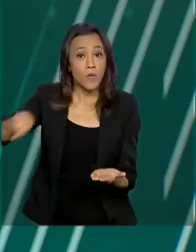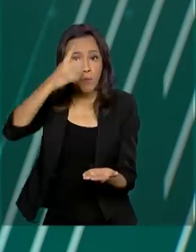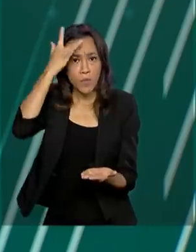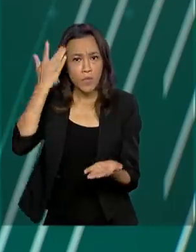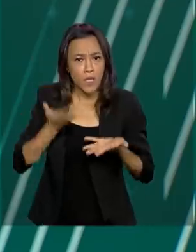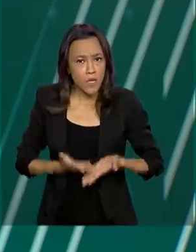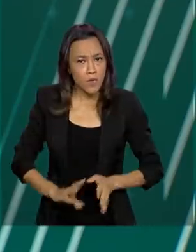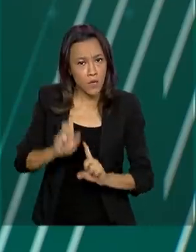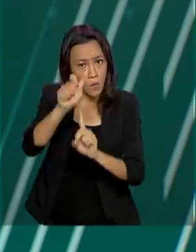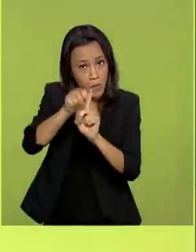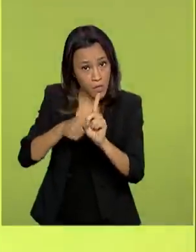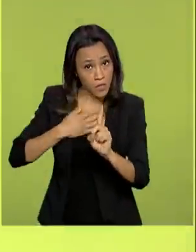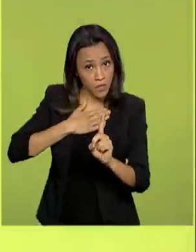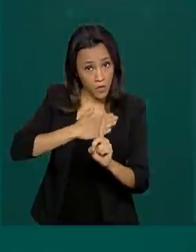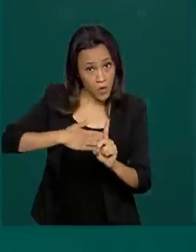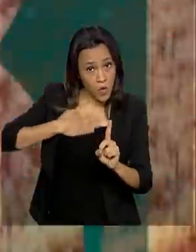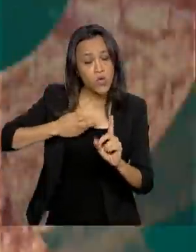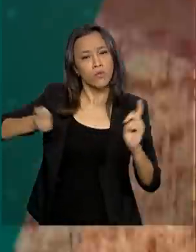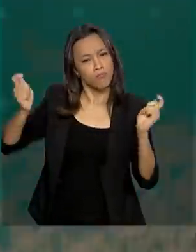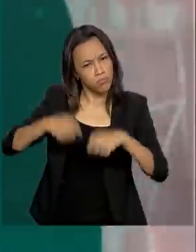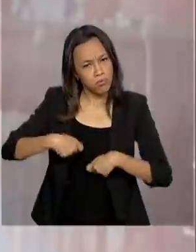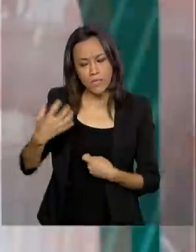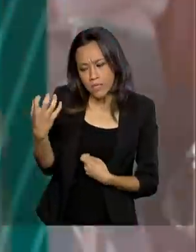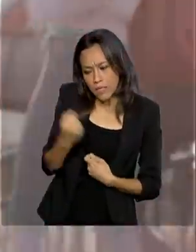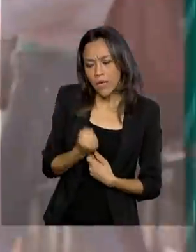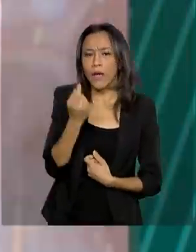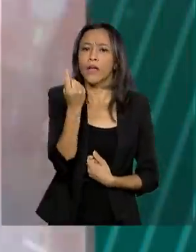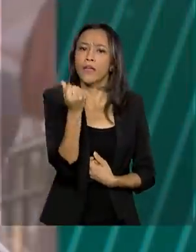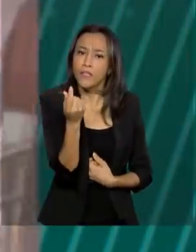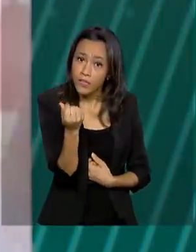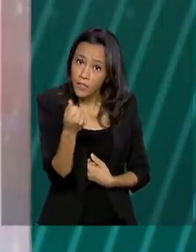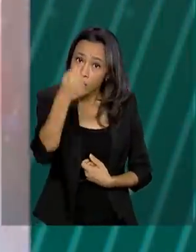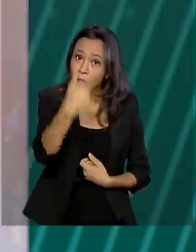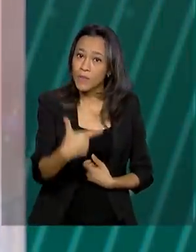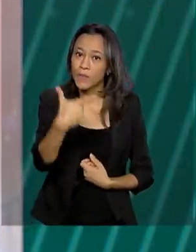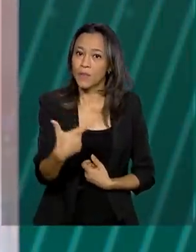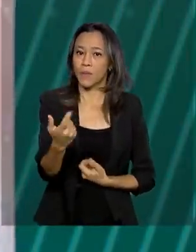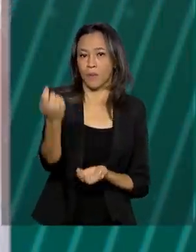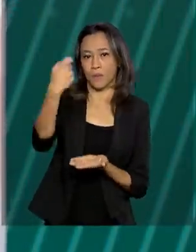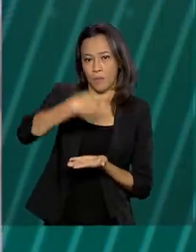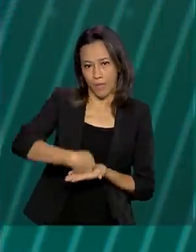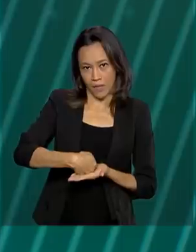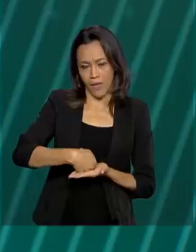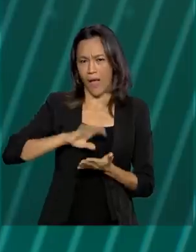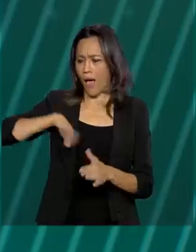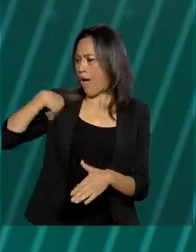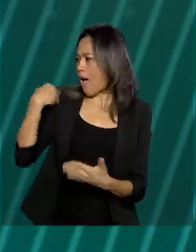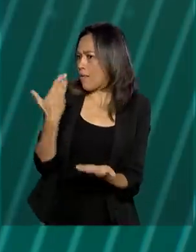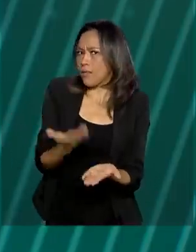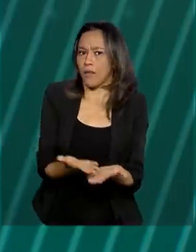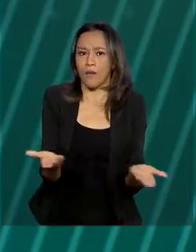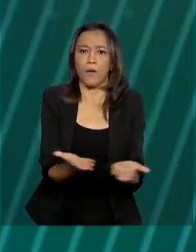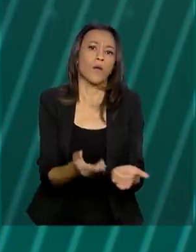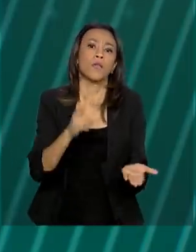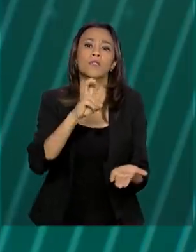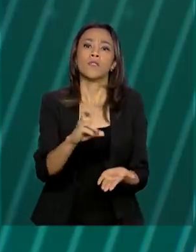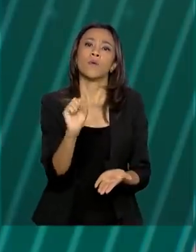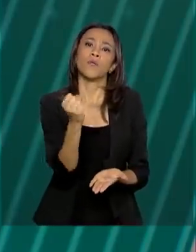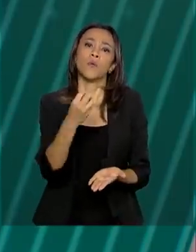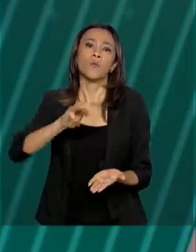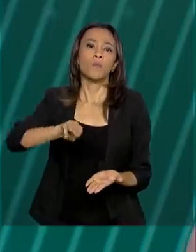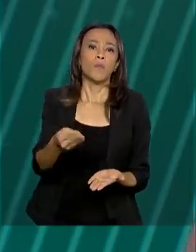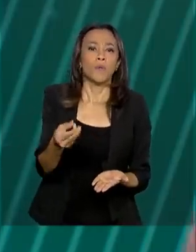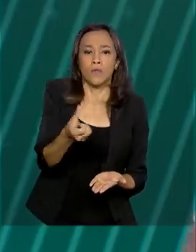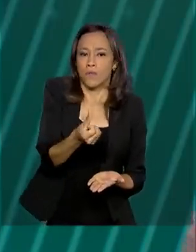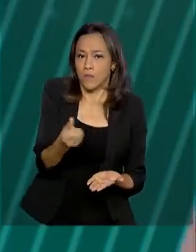agosto vão poder sacar em dinheiro a segunda parcela do benefício. Até agora, 58 milhões e 600 mil